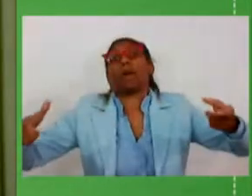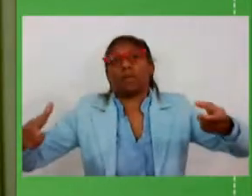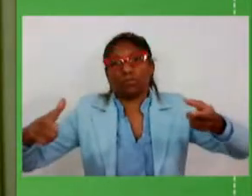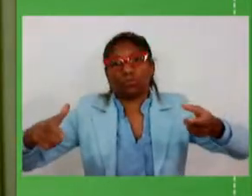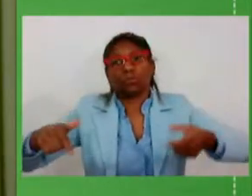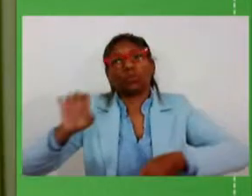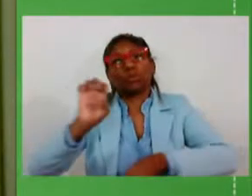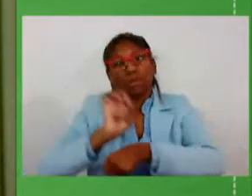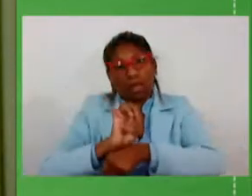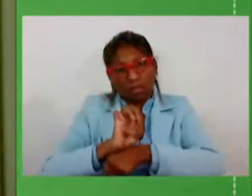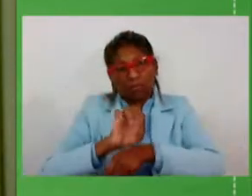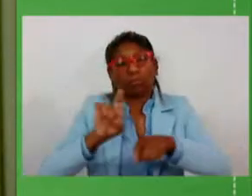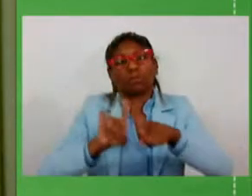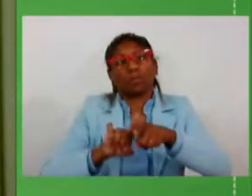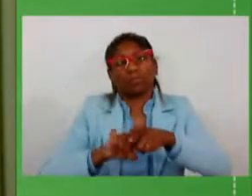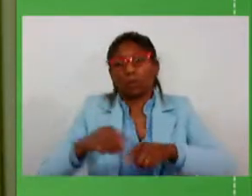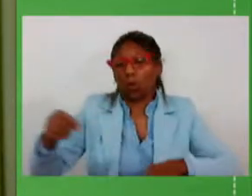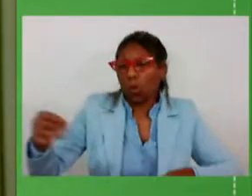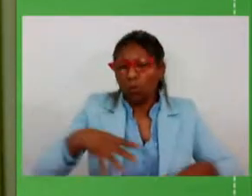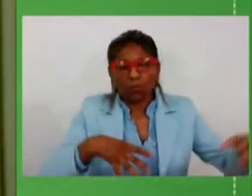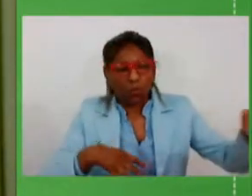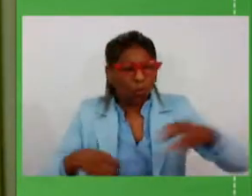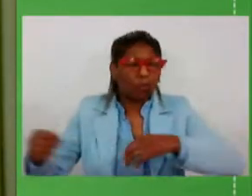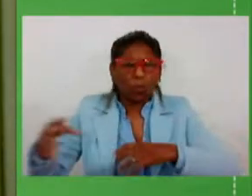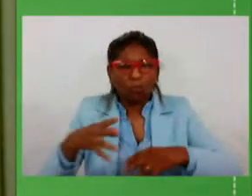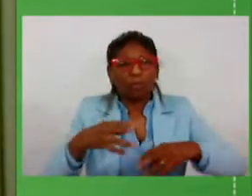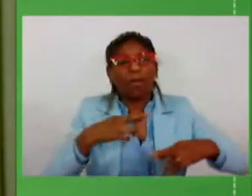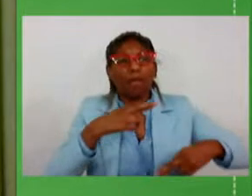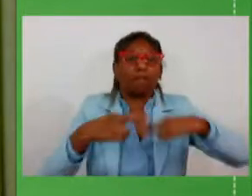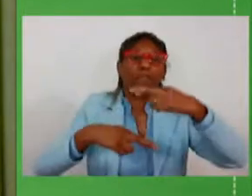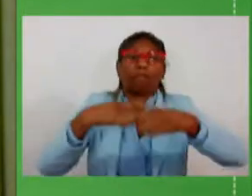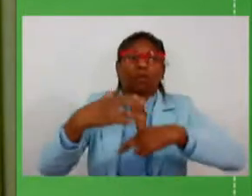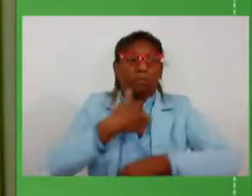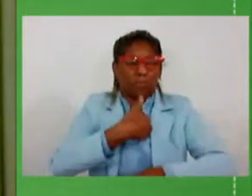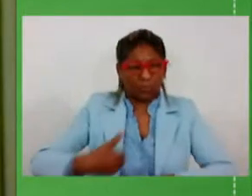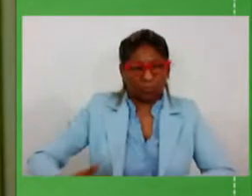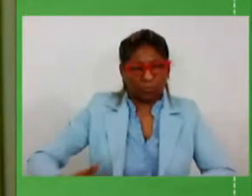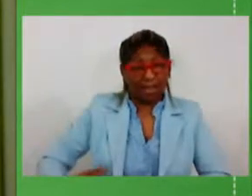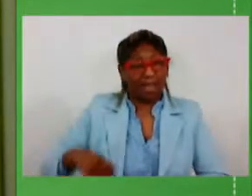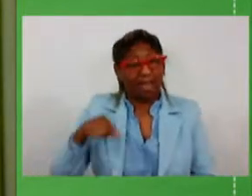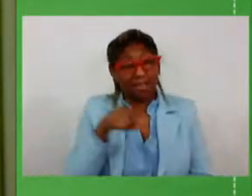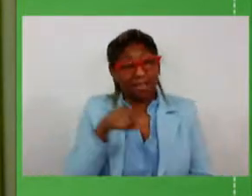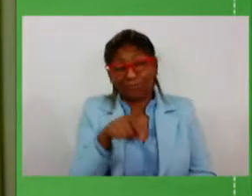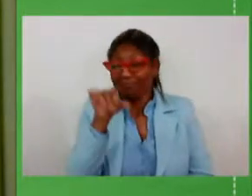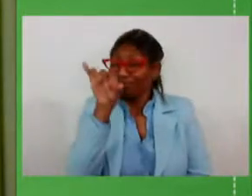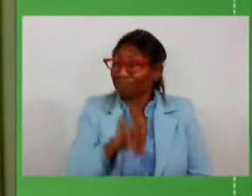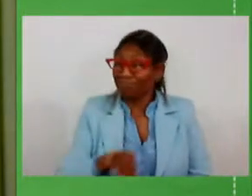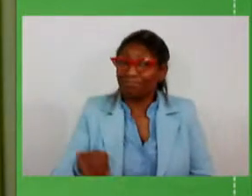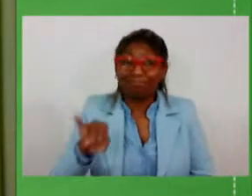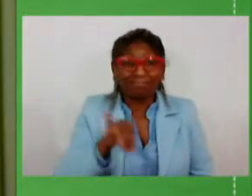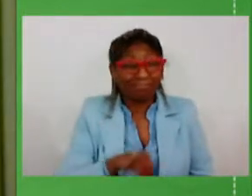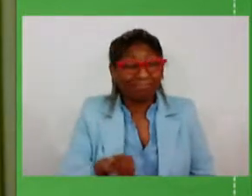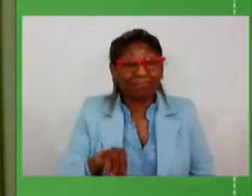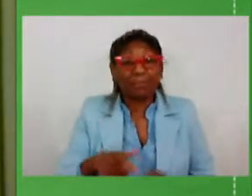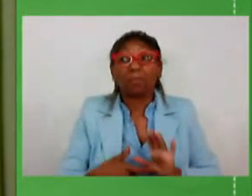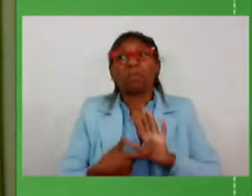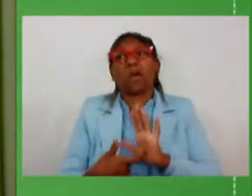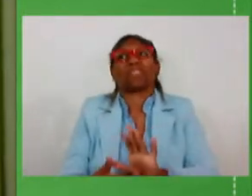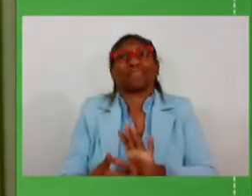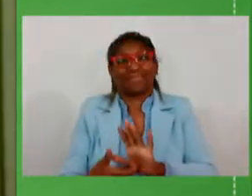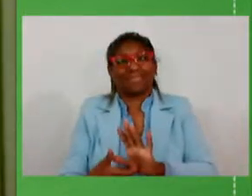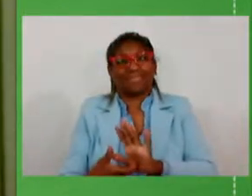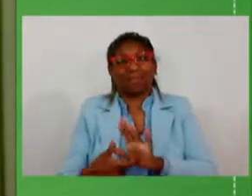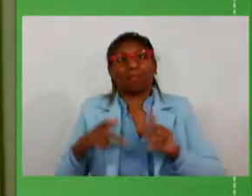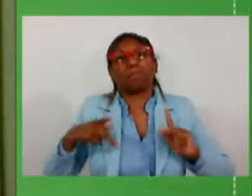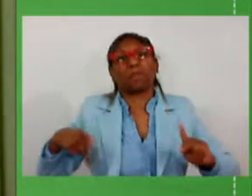modernização da máquina pública através das reformas e certamente isso é algo que entrega resultados a sua população e como